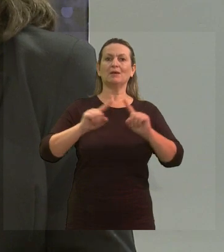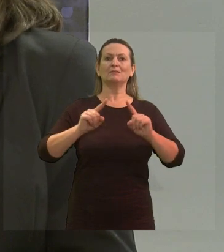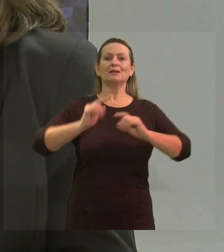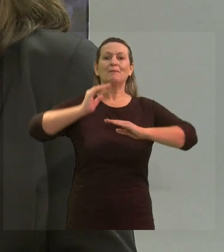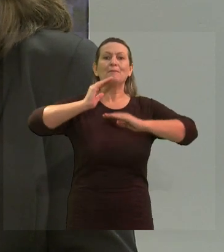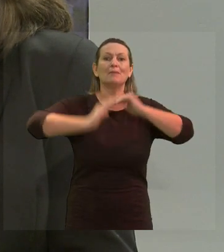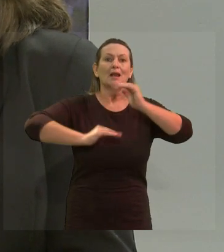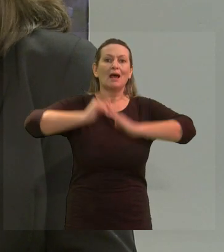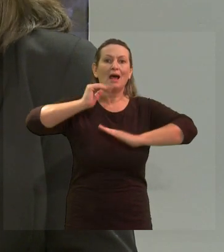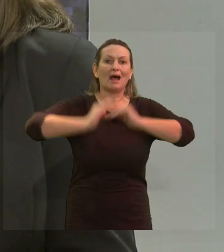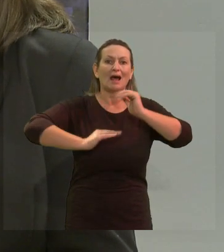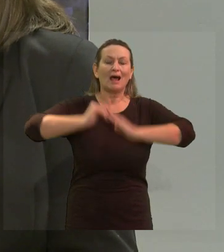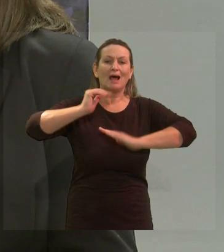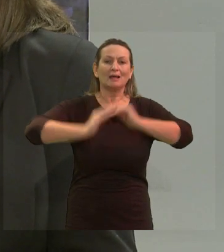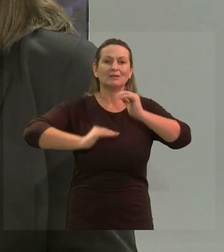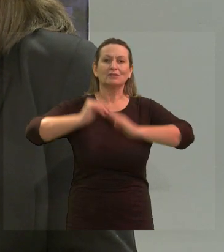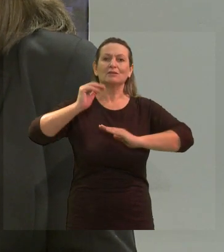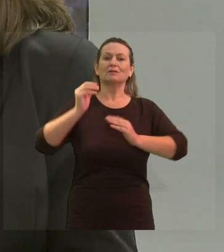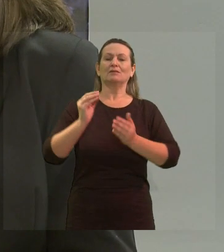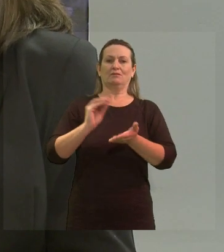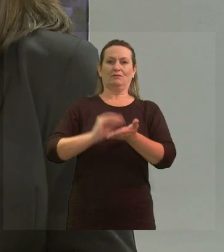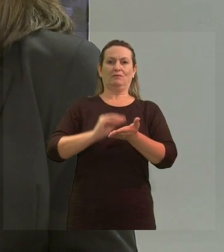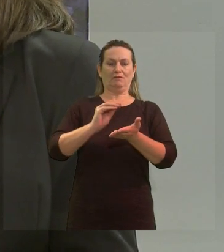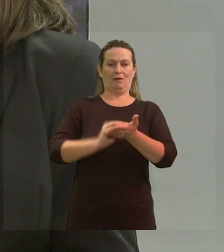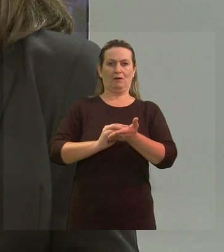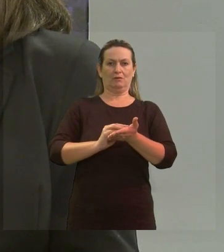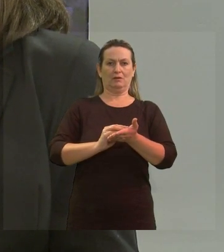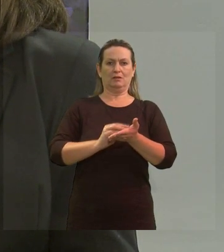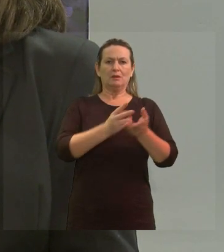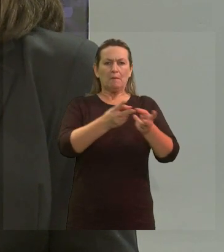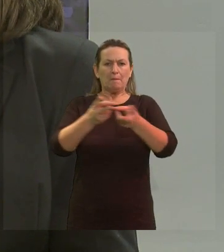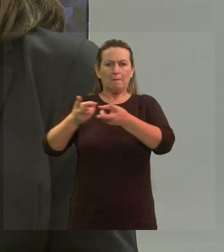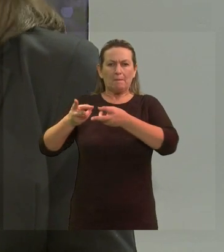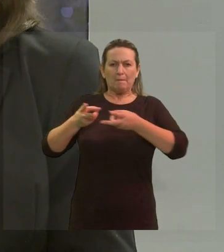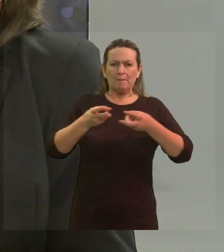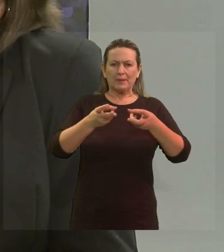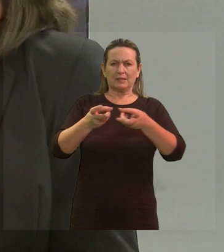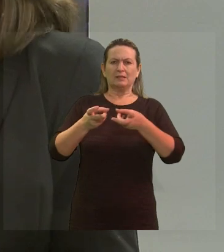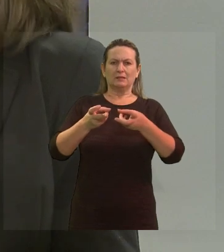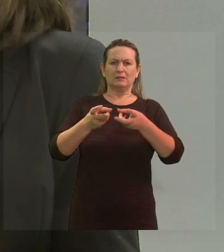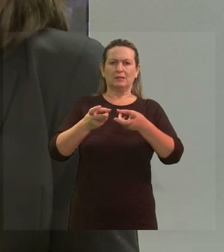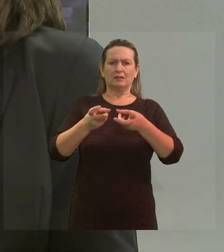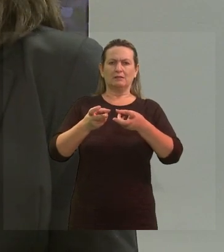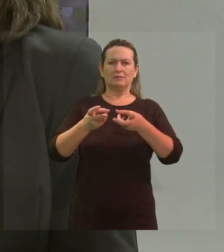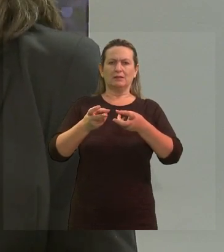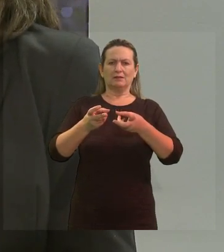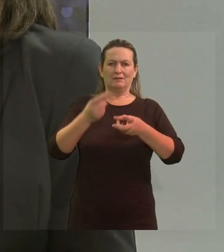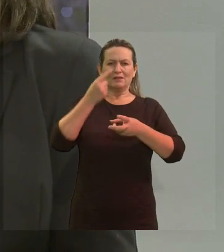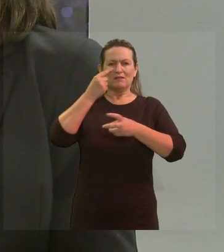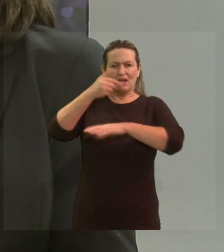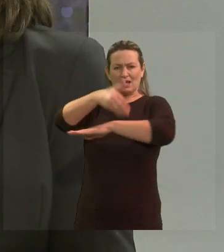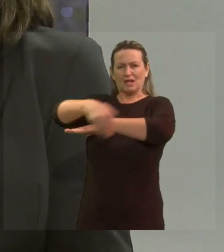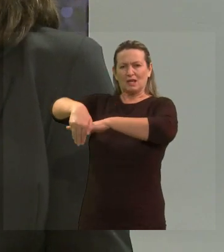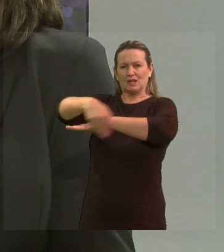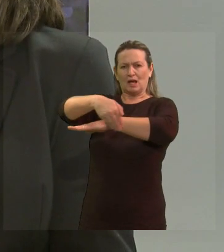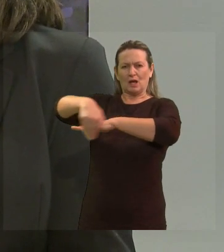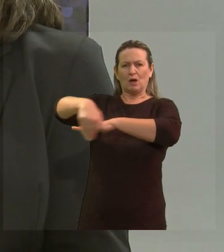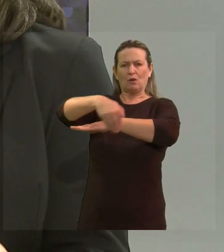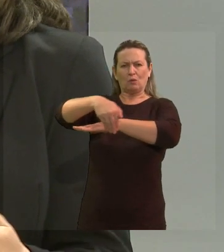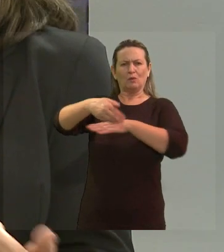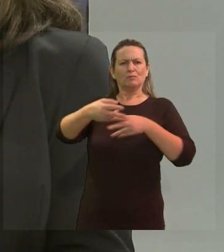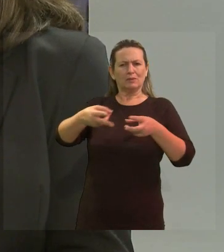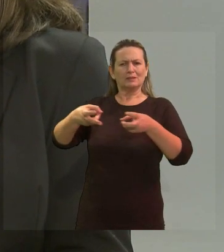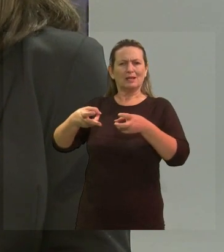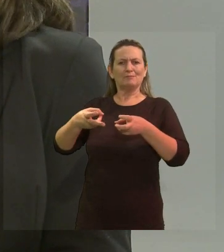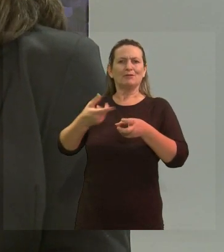questão da aplicabilidade. Ainda a gente vê que, se você até anda na rua, a gente vê isso. As